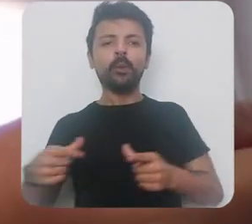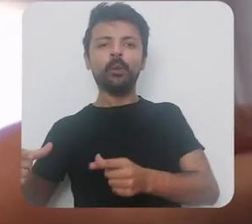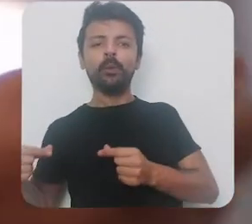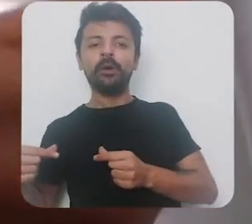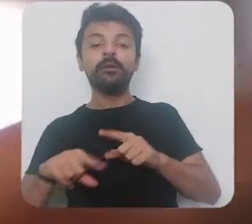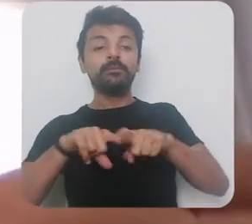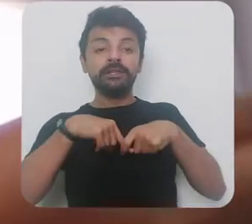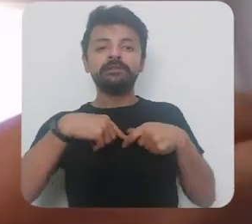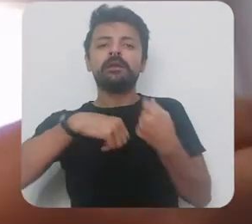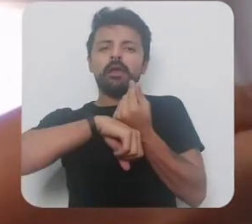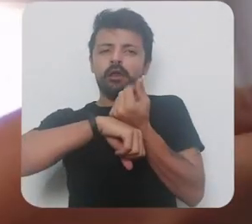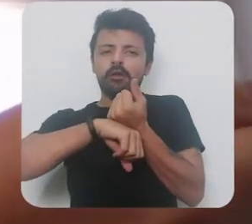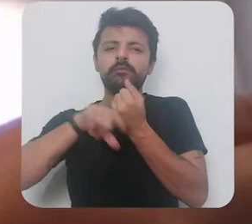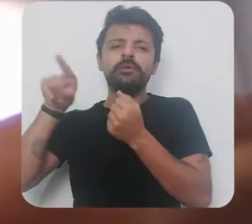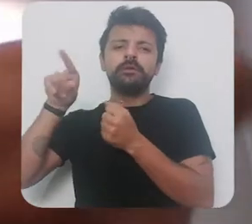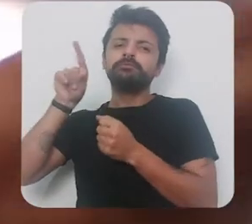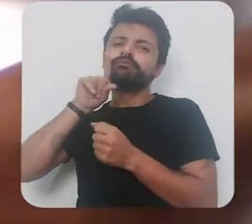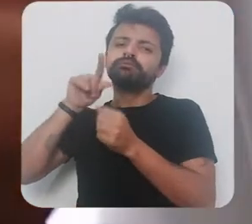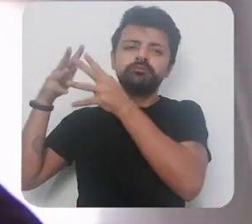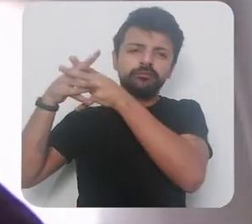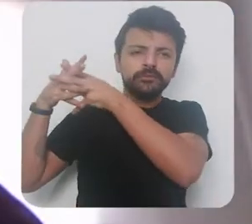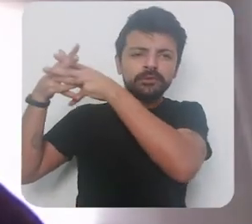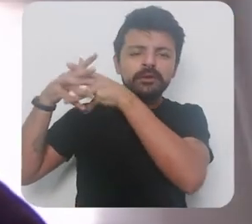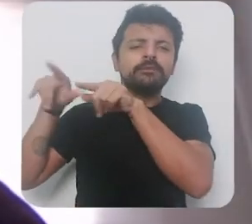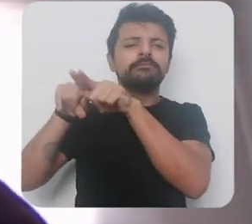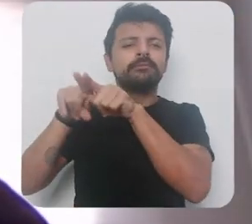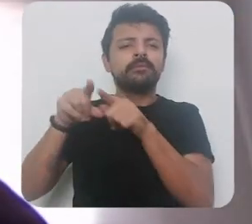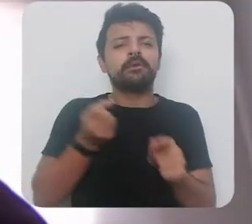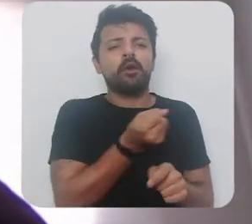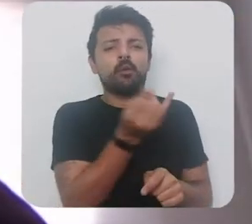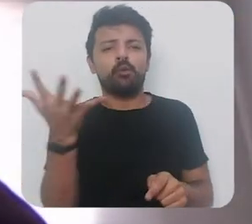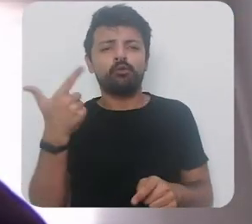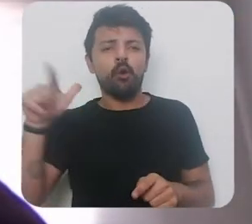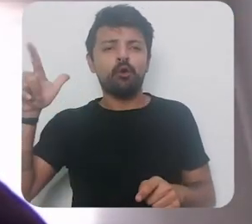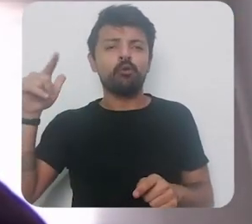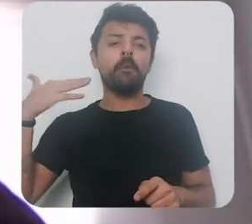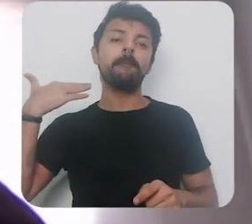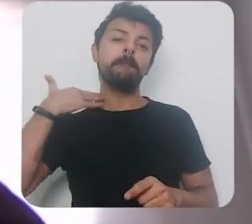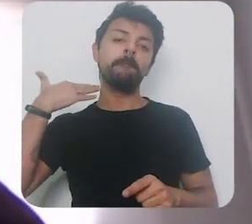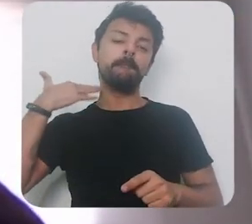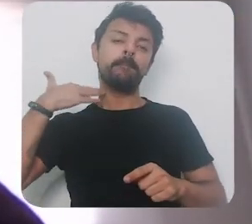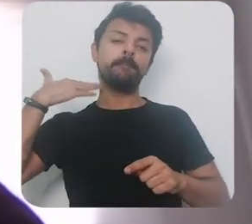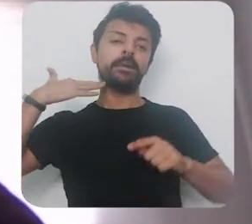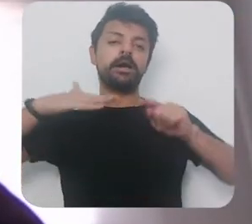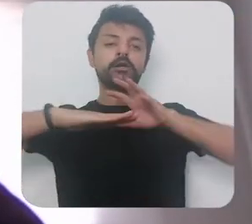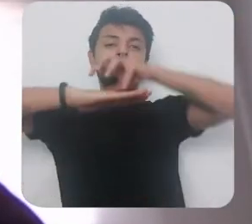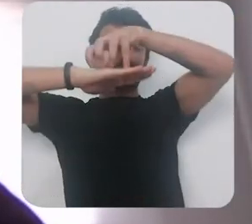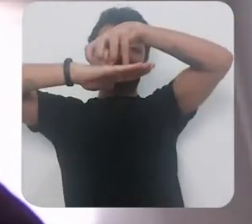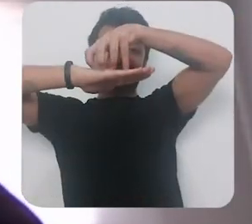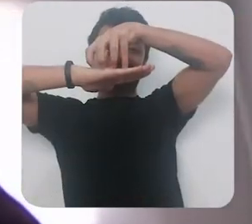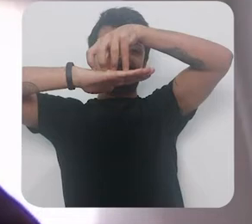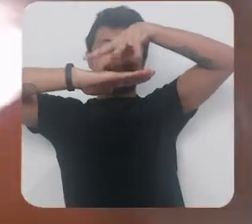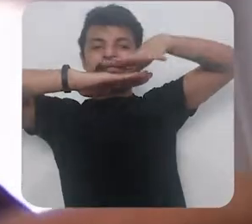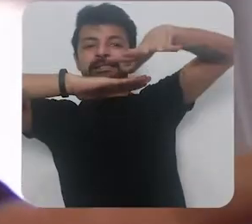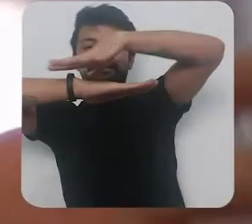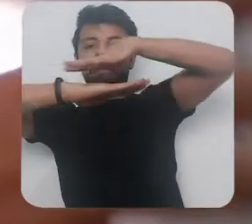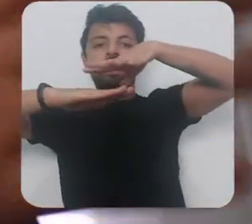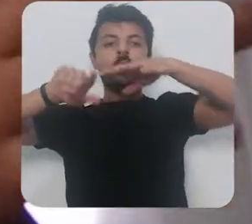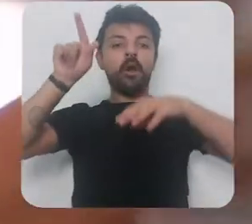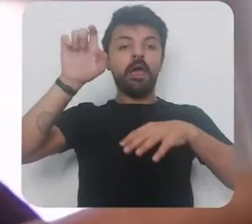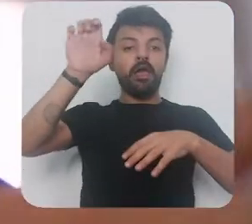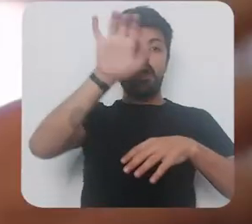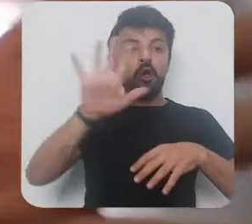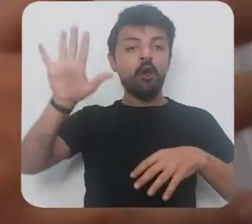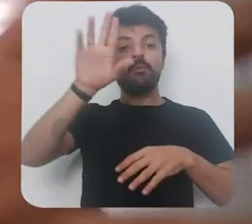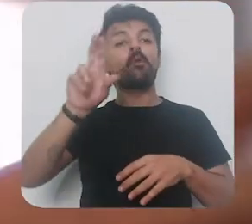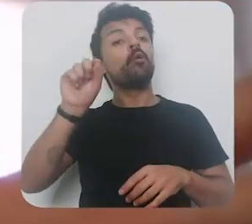desenvolvidas Estados Unidos e alguns outros bancos centrais também no continente europeu estão fazendo